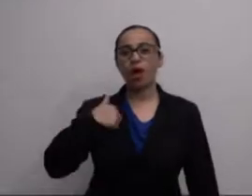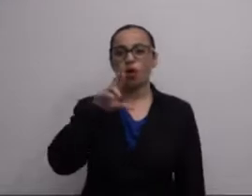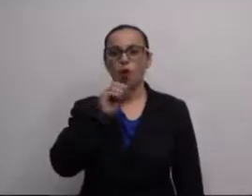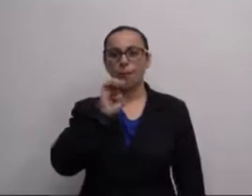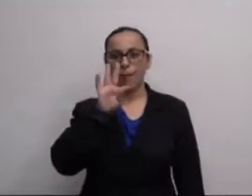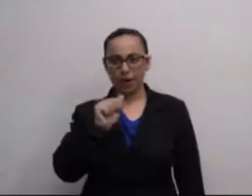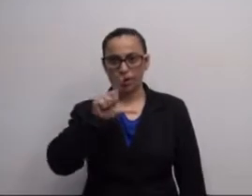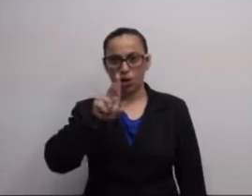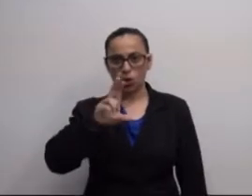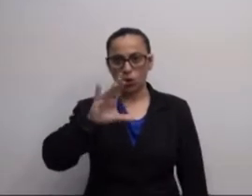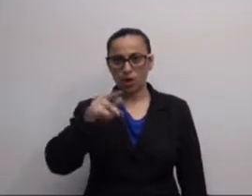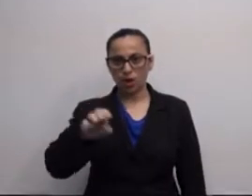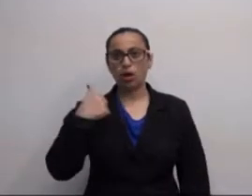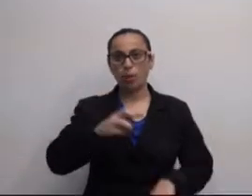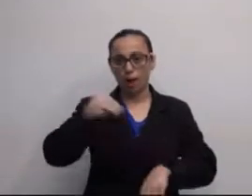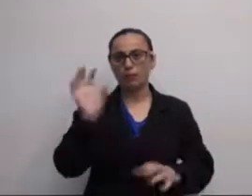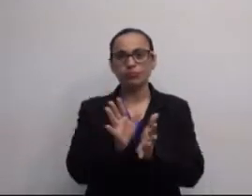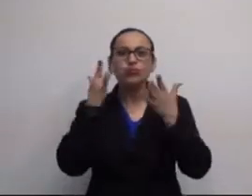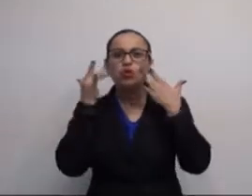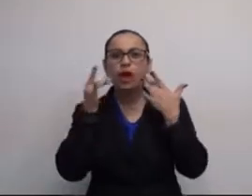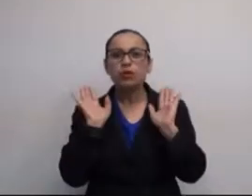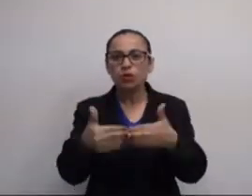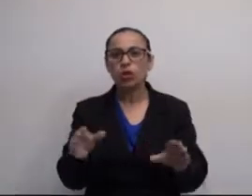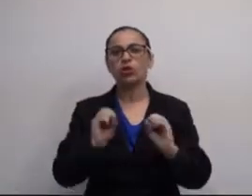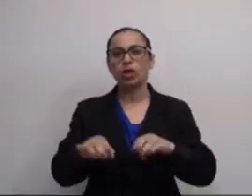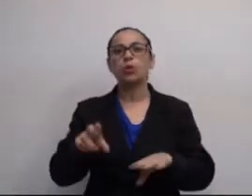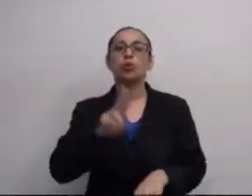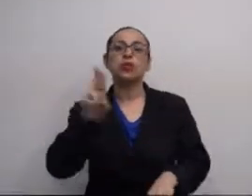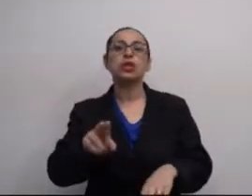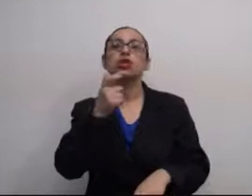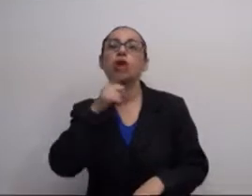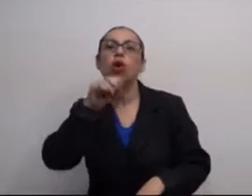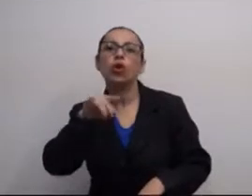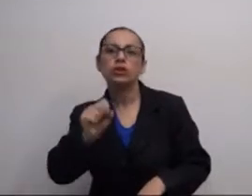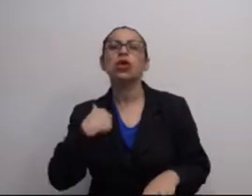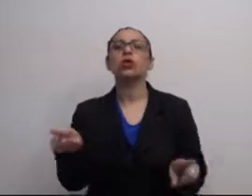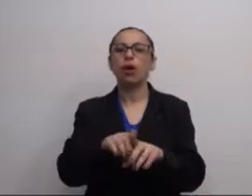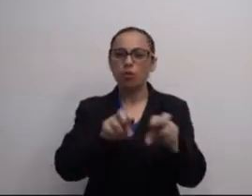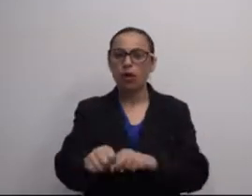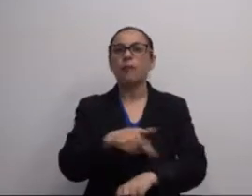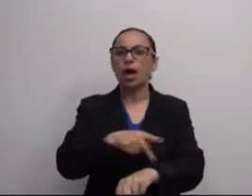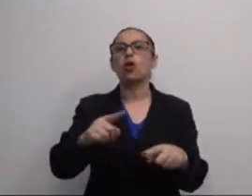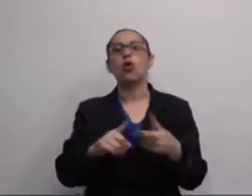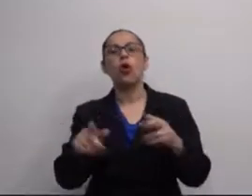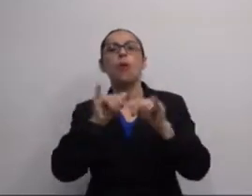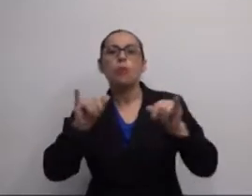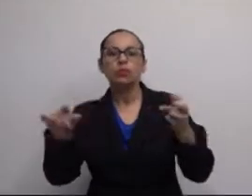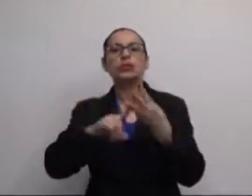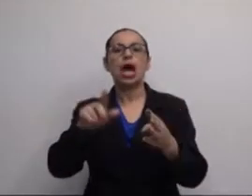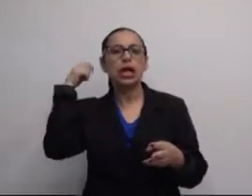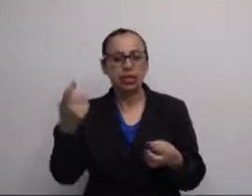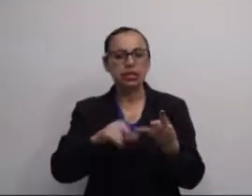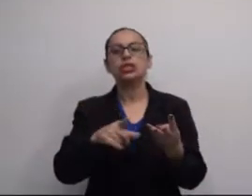Olá, eu sou Roberta Luchini, sou mestre em teatro aplicado na educação pela Universidade de Londres, sou também